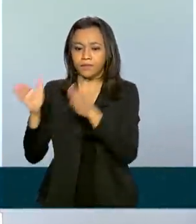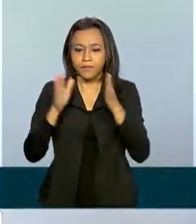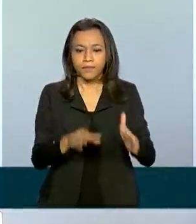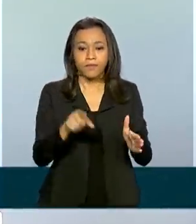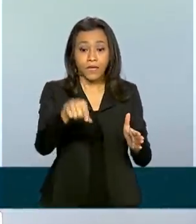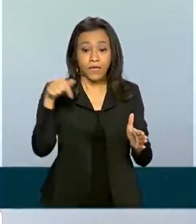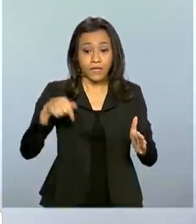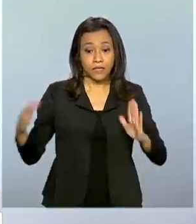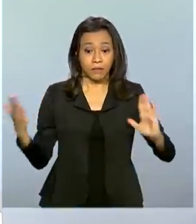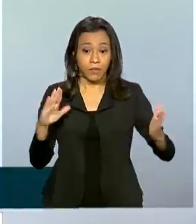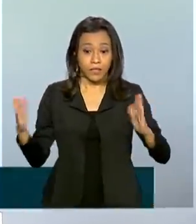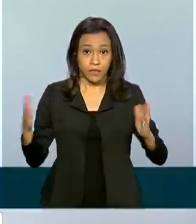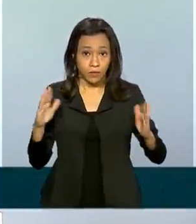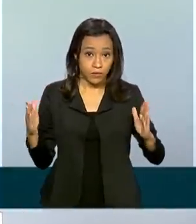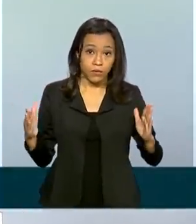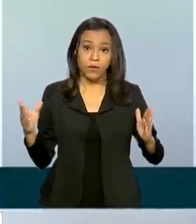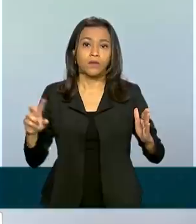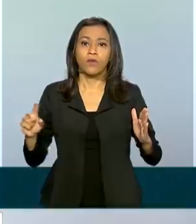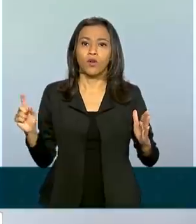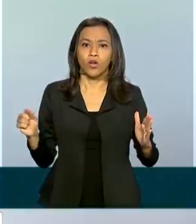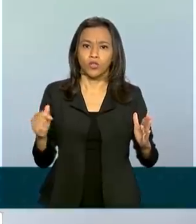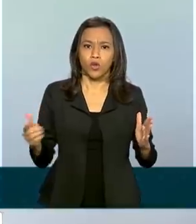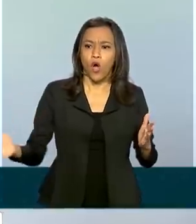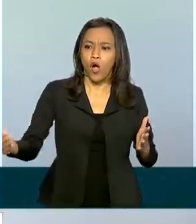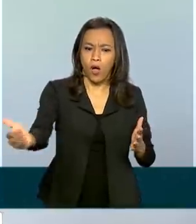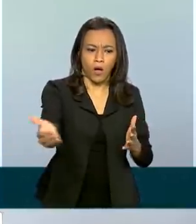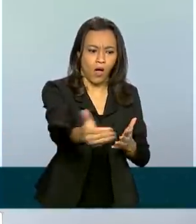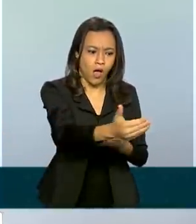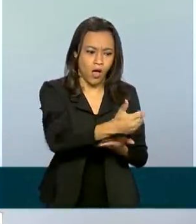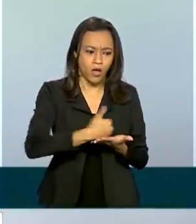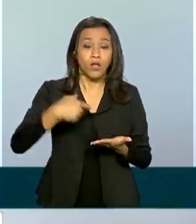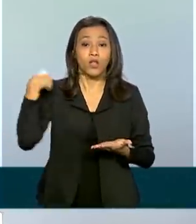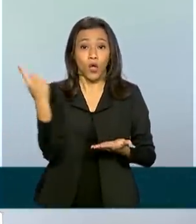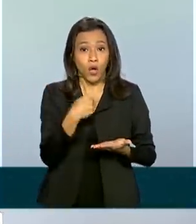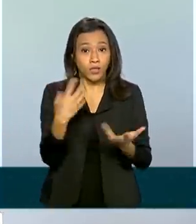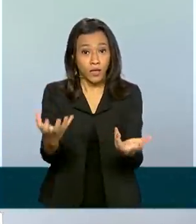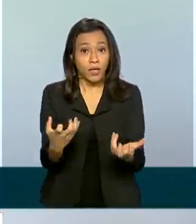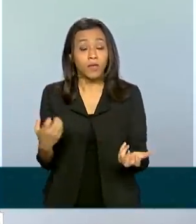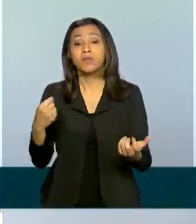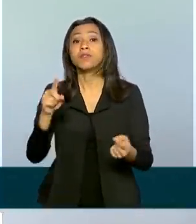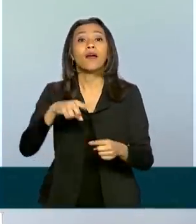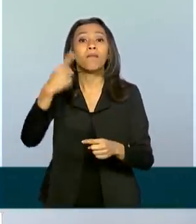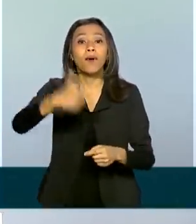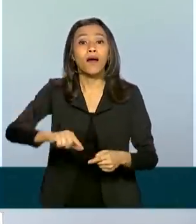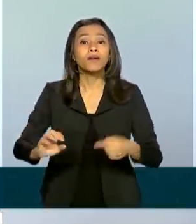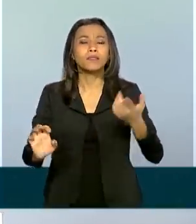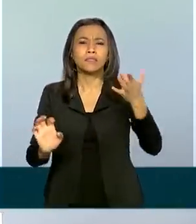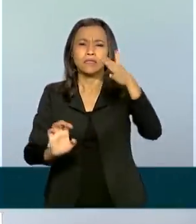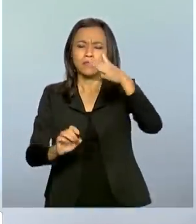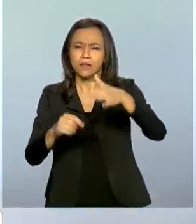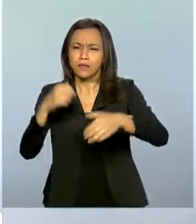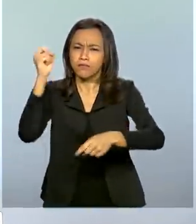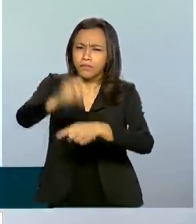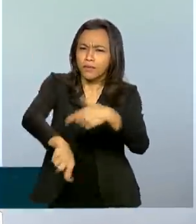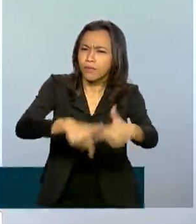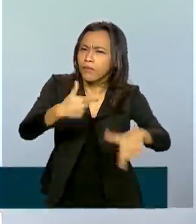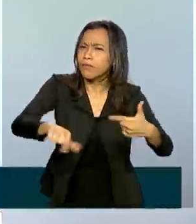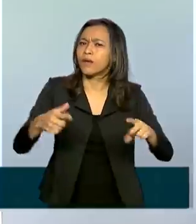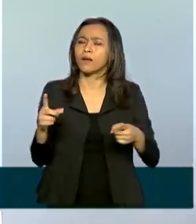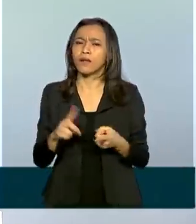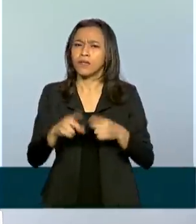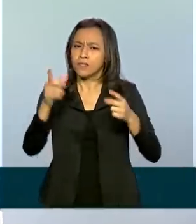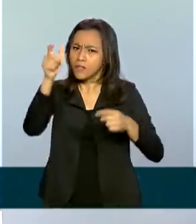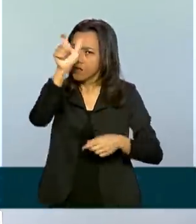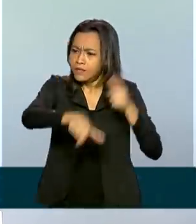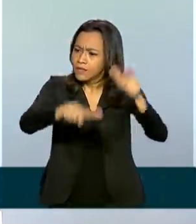vender ativo, nosso foco nunca foi arrecadação, não é isso. Nosso foco é gerar investimento, melhorar o serviço prestado para usuário, fazer a